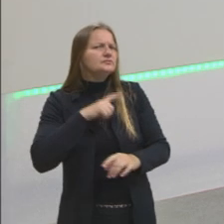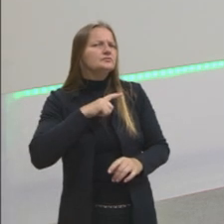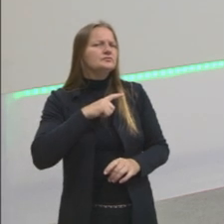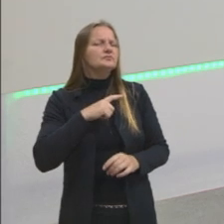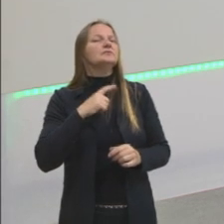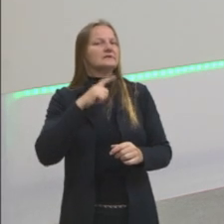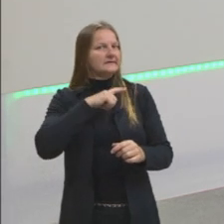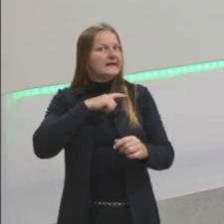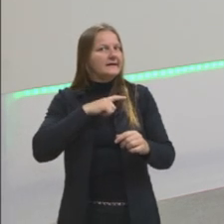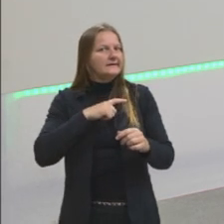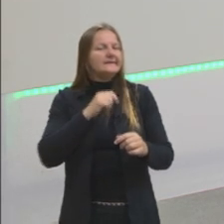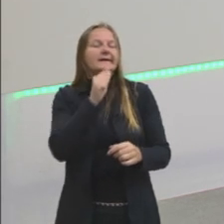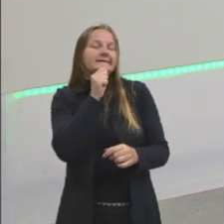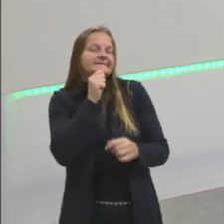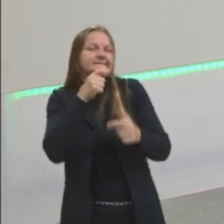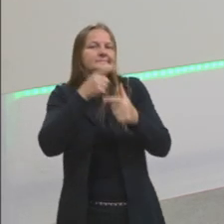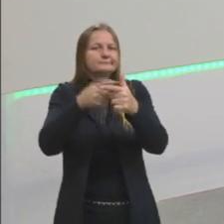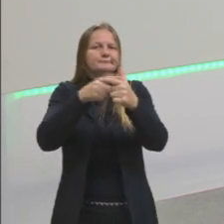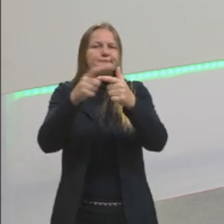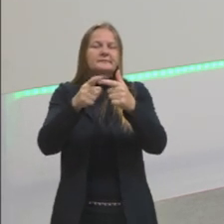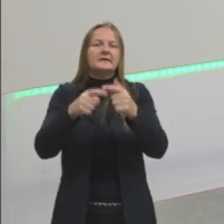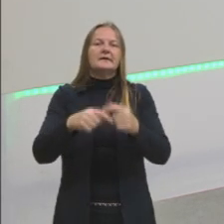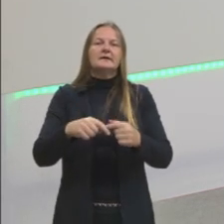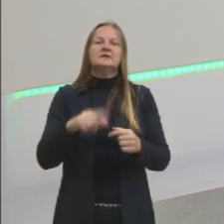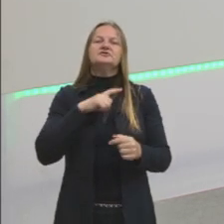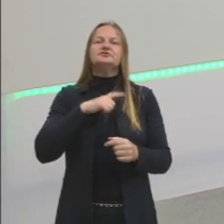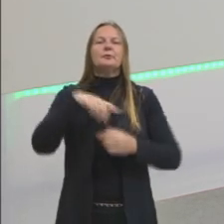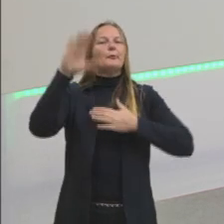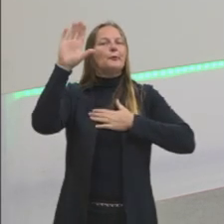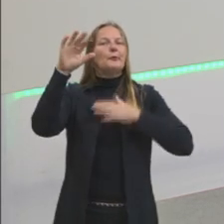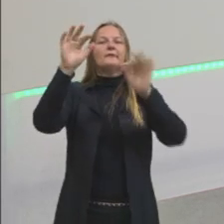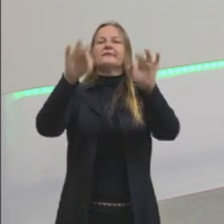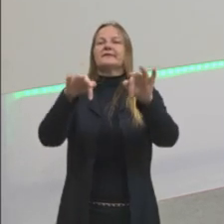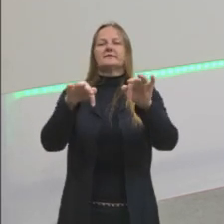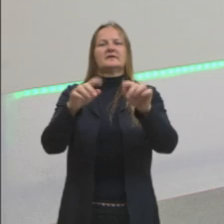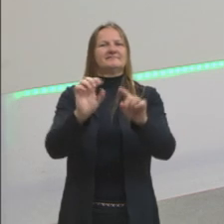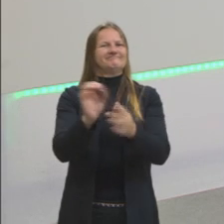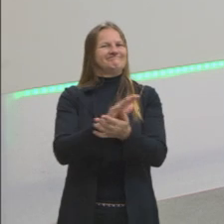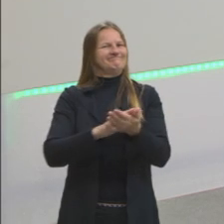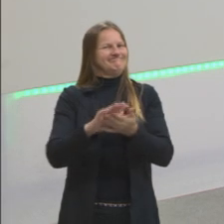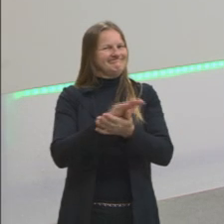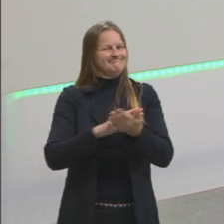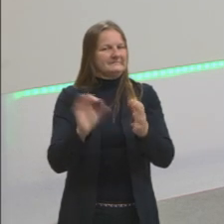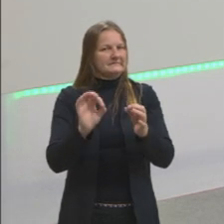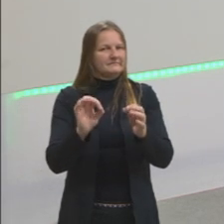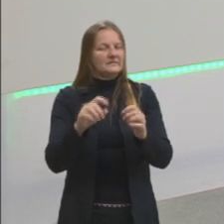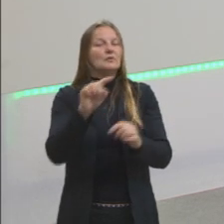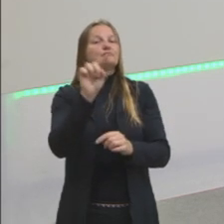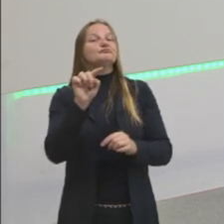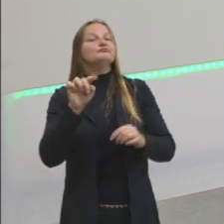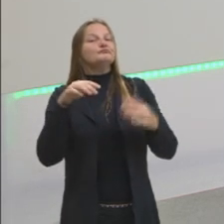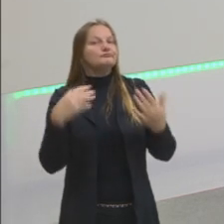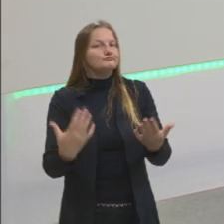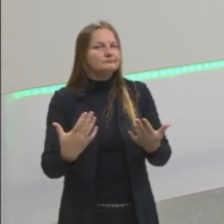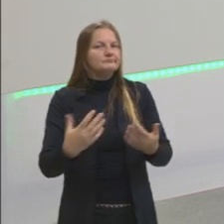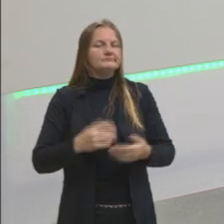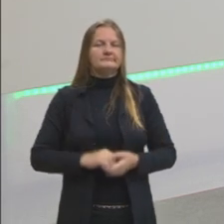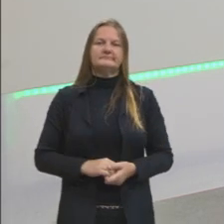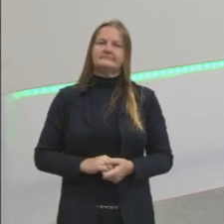que a modernidade prometeu resolver e não resolveu? Vamos discutir e pensar isso durante a nossa aula.